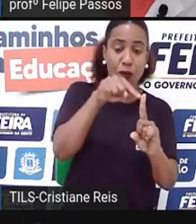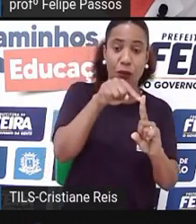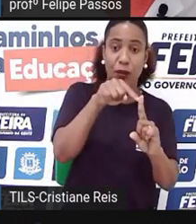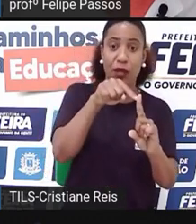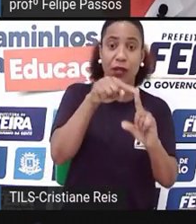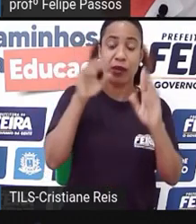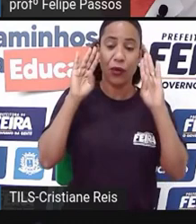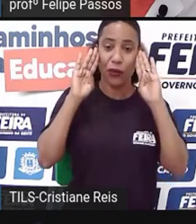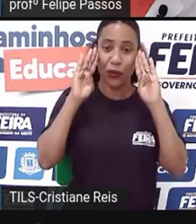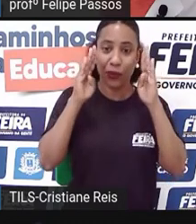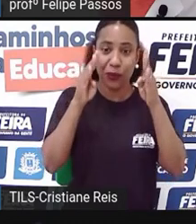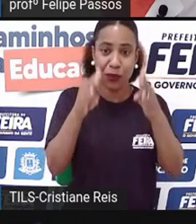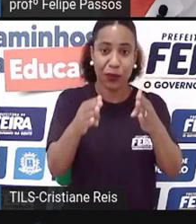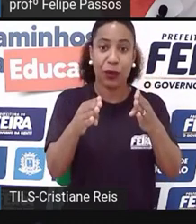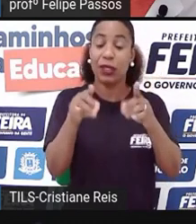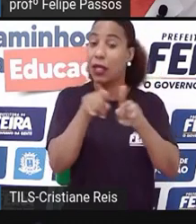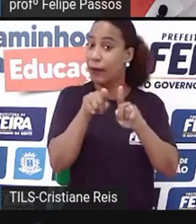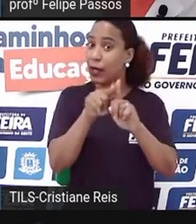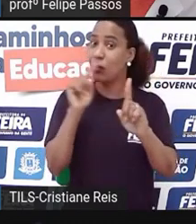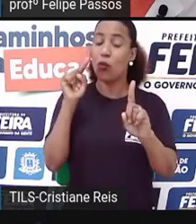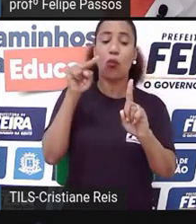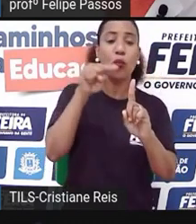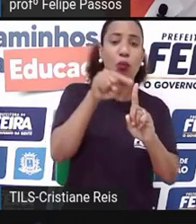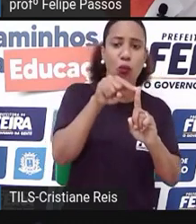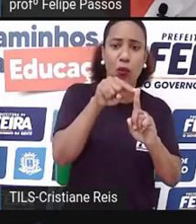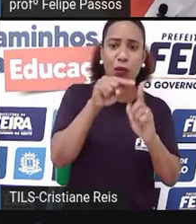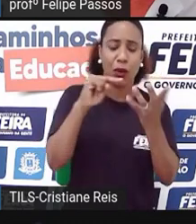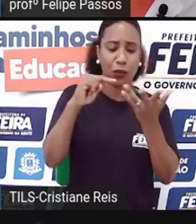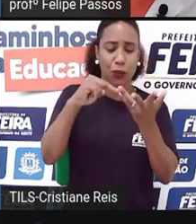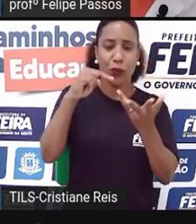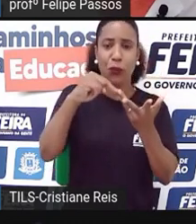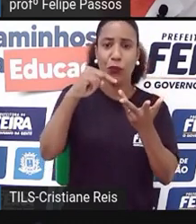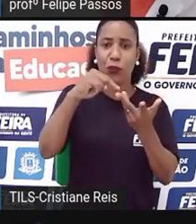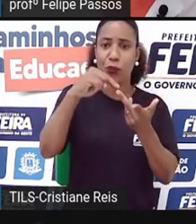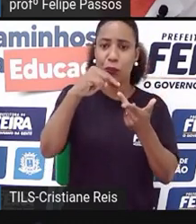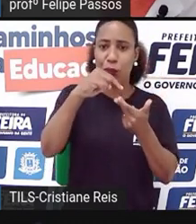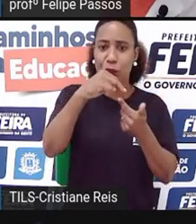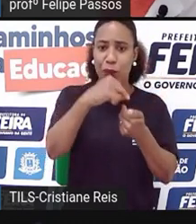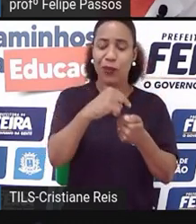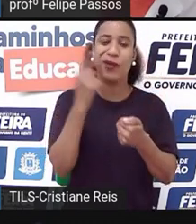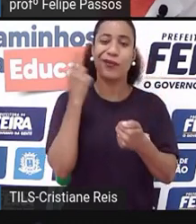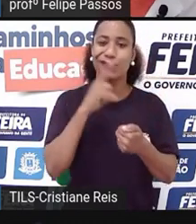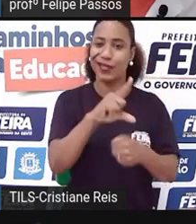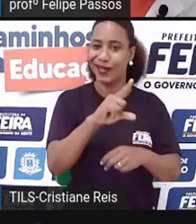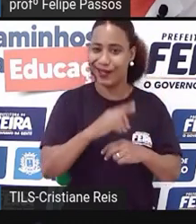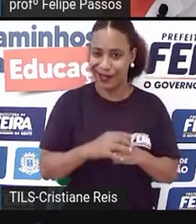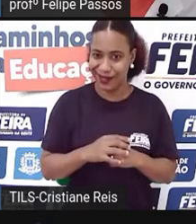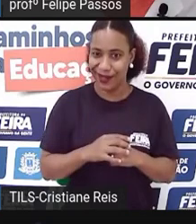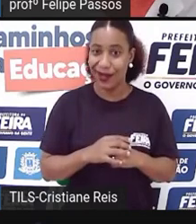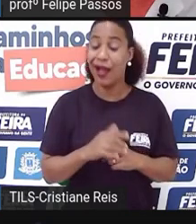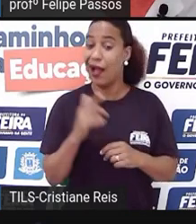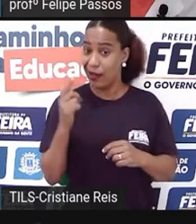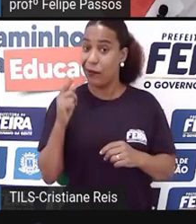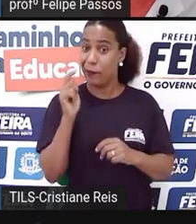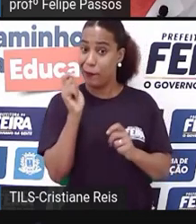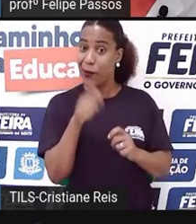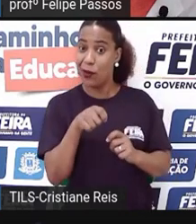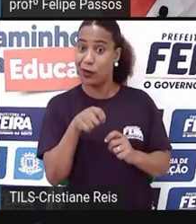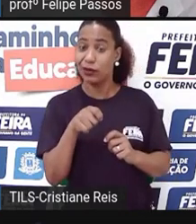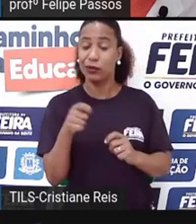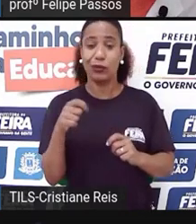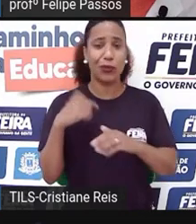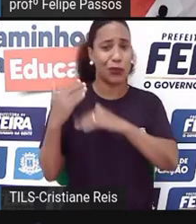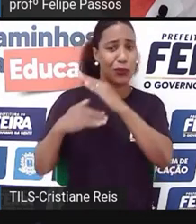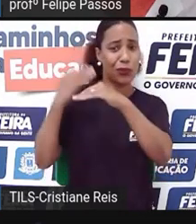estabelecimento de metas é uma das principais características dos empreendedores de sucesso. Então, quando eu tenho uma